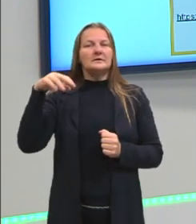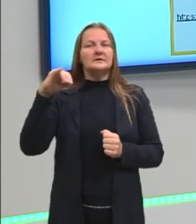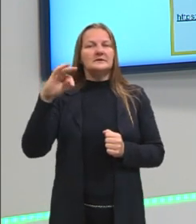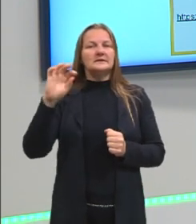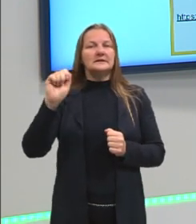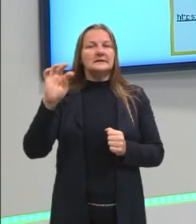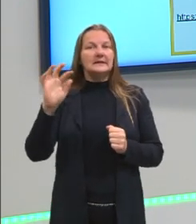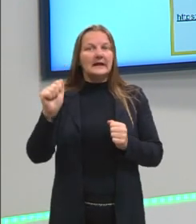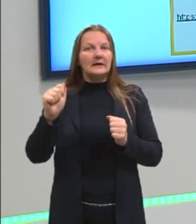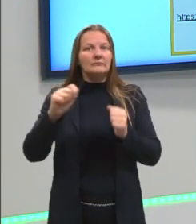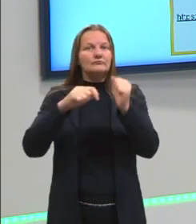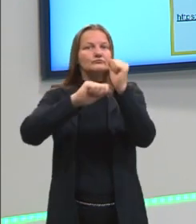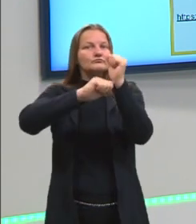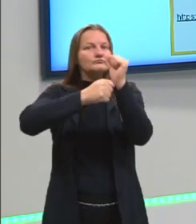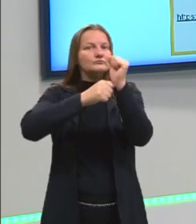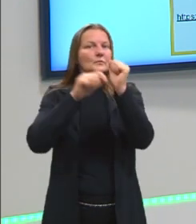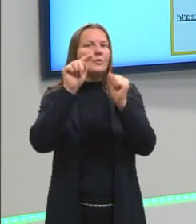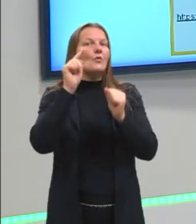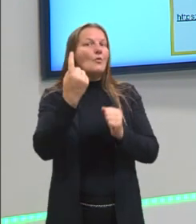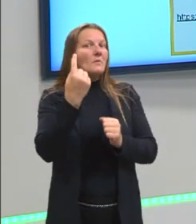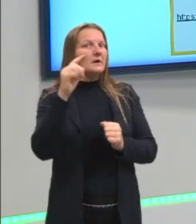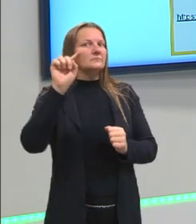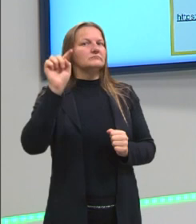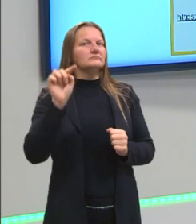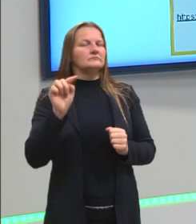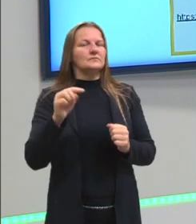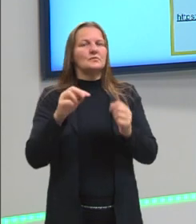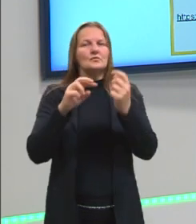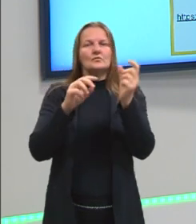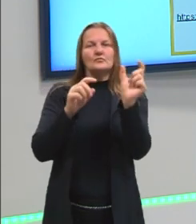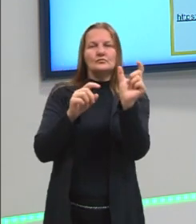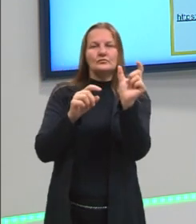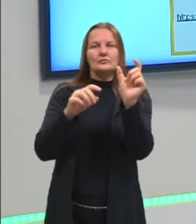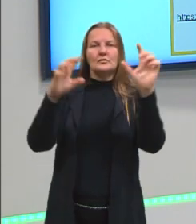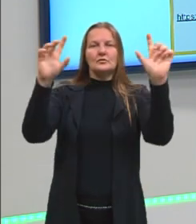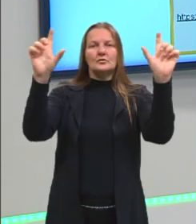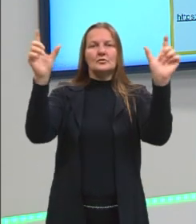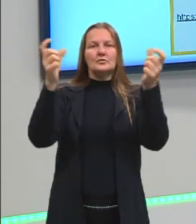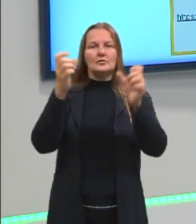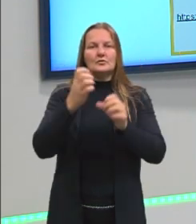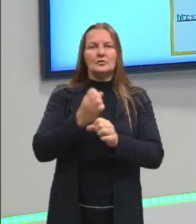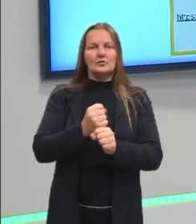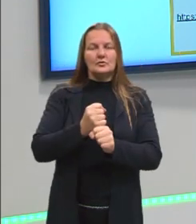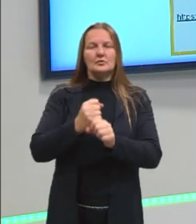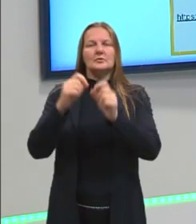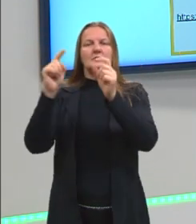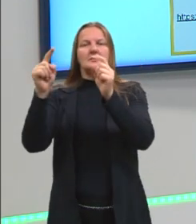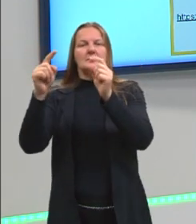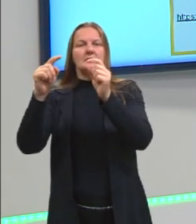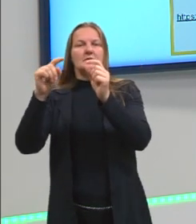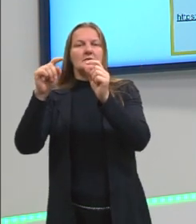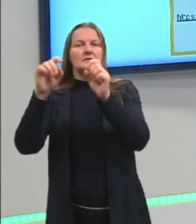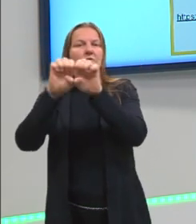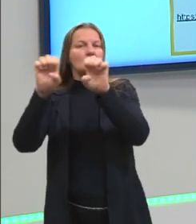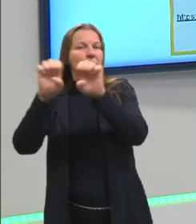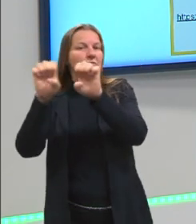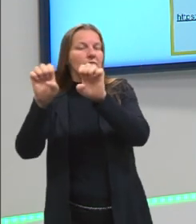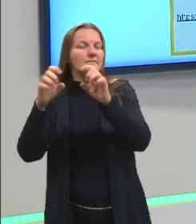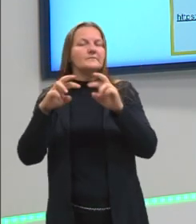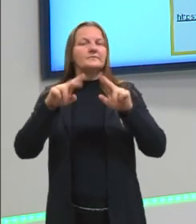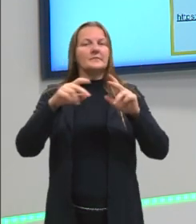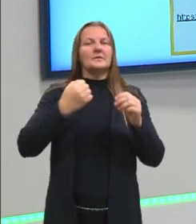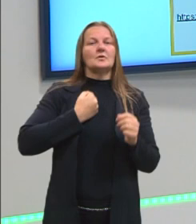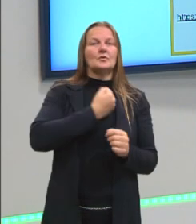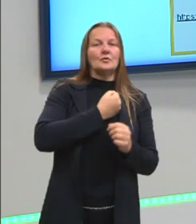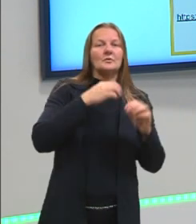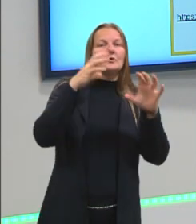Qual é a diferença das expressões para equações? Expressões é quando nós temos números e operações.